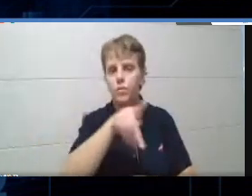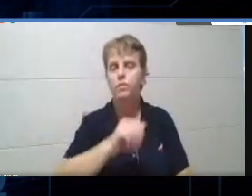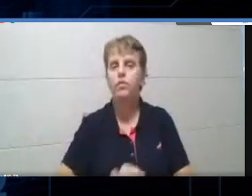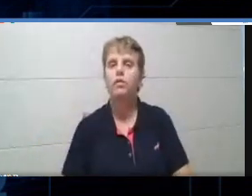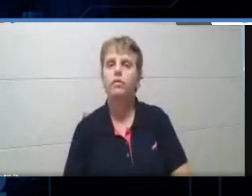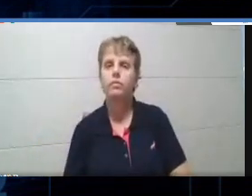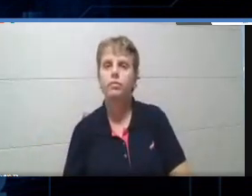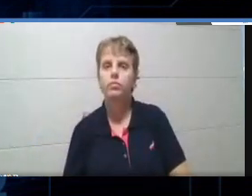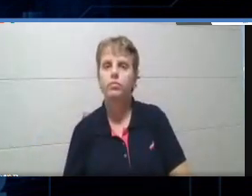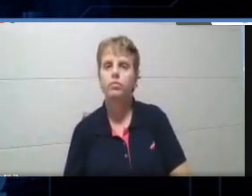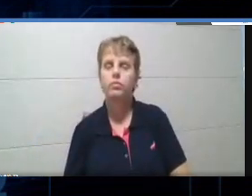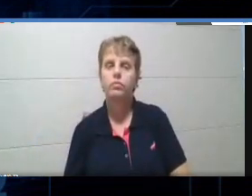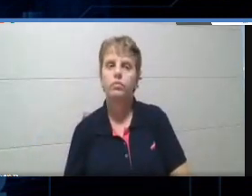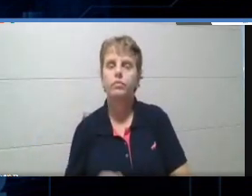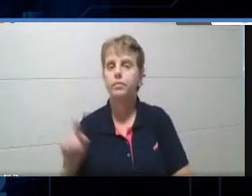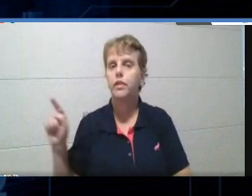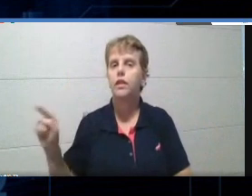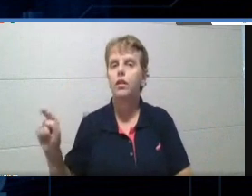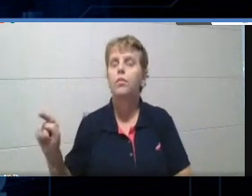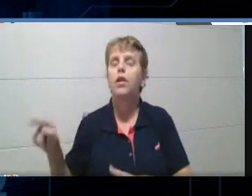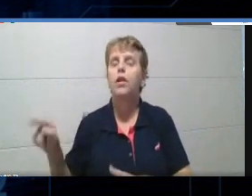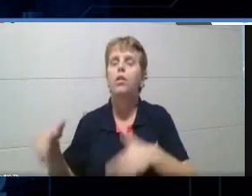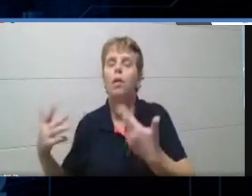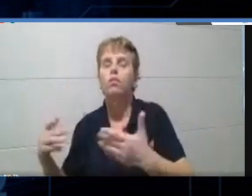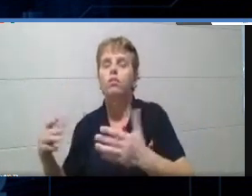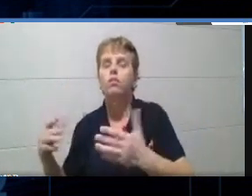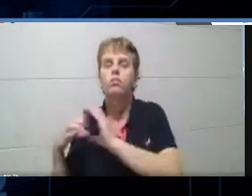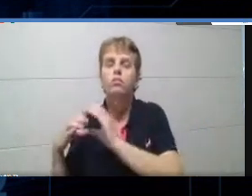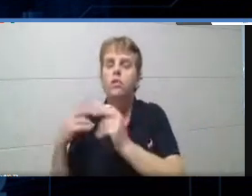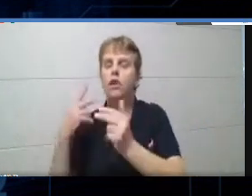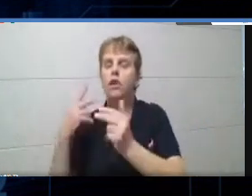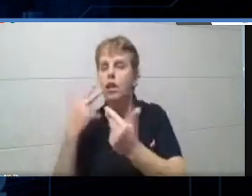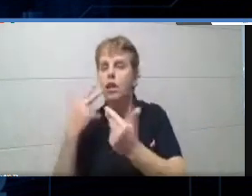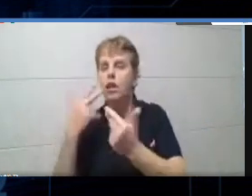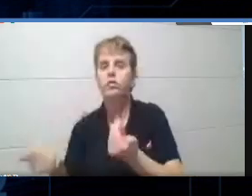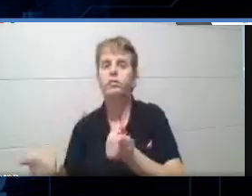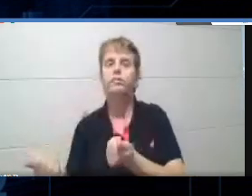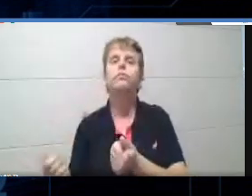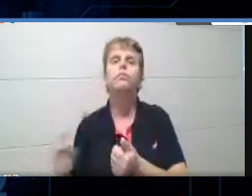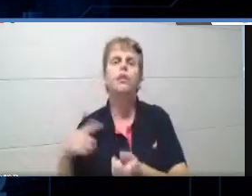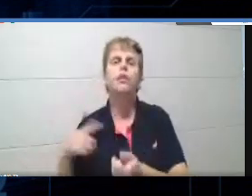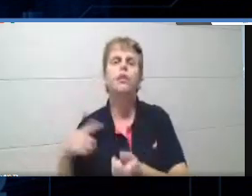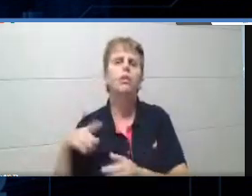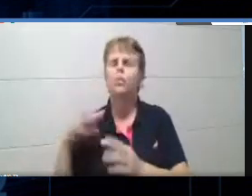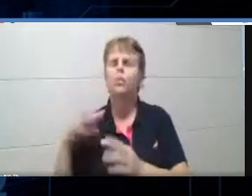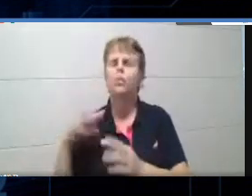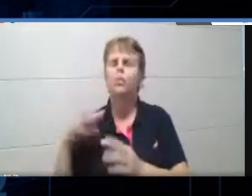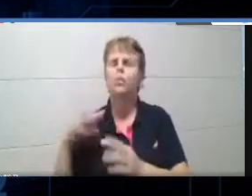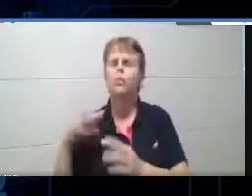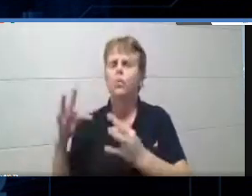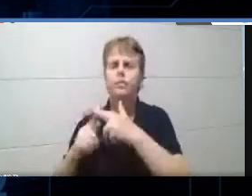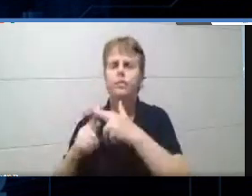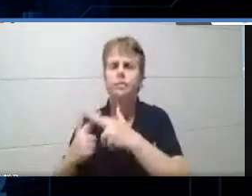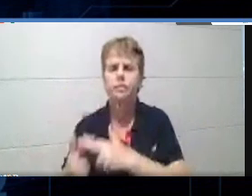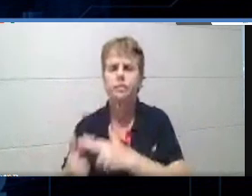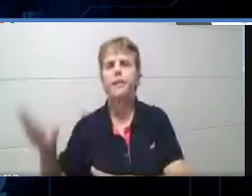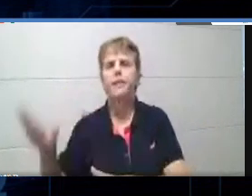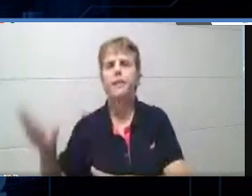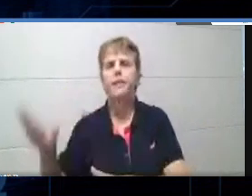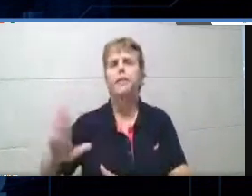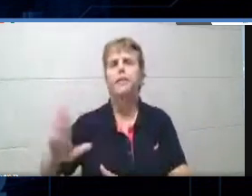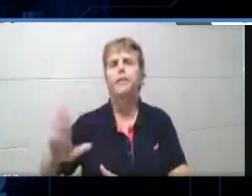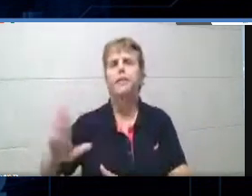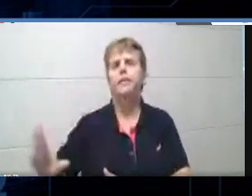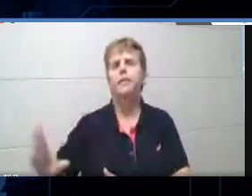A língua, né? Enfim, aqui tem todas as configurações gerais que você pode estar mexendo. E